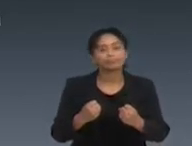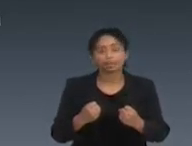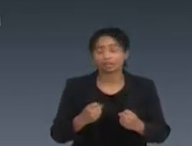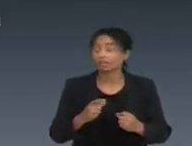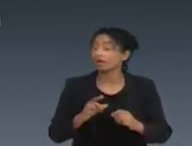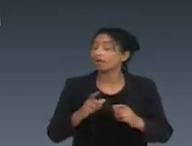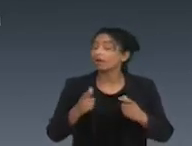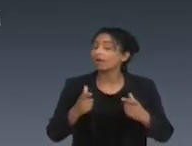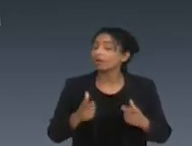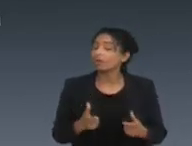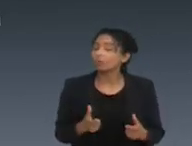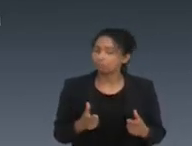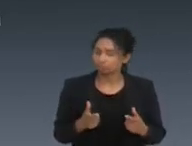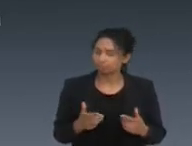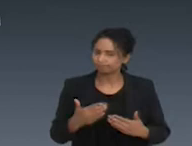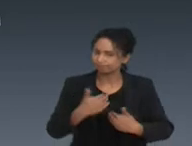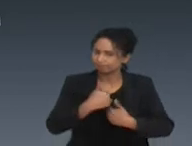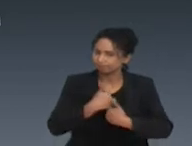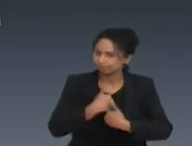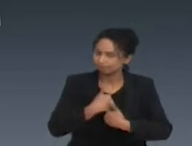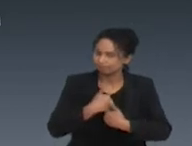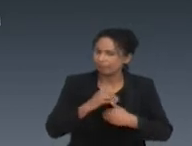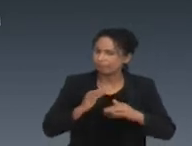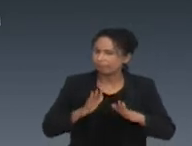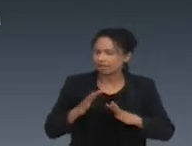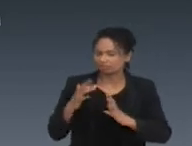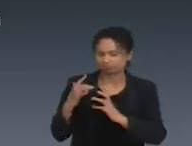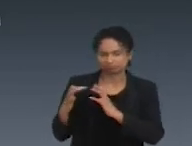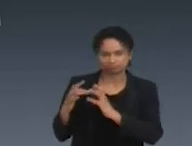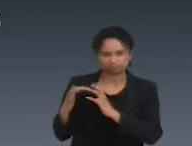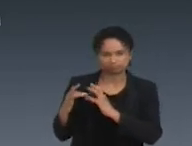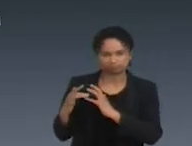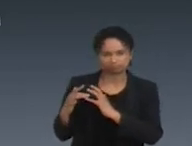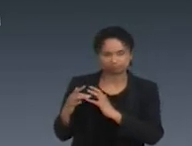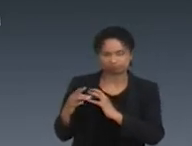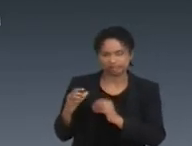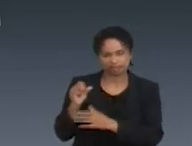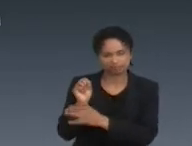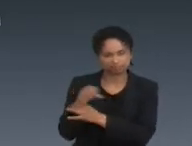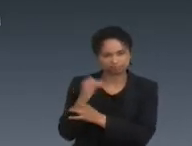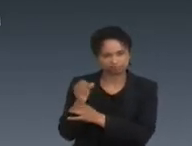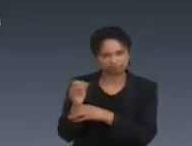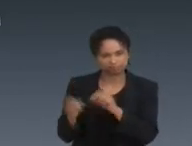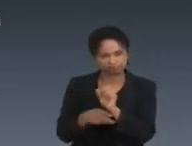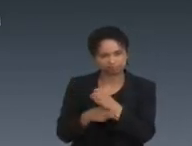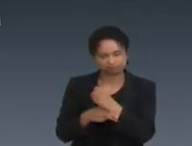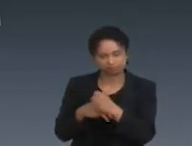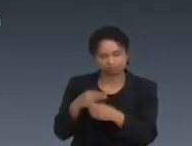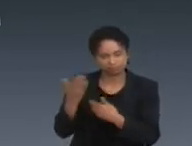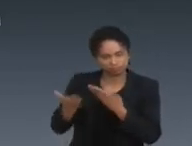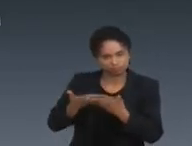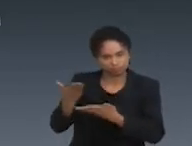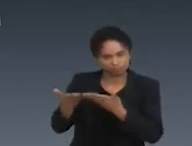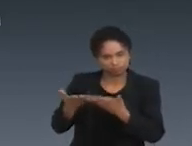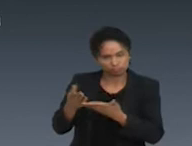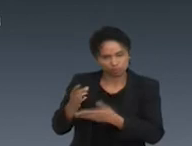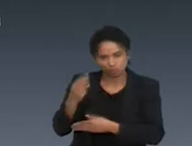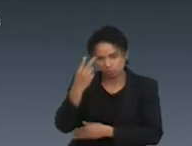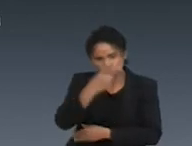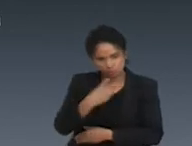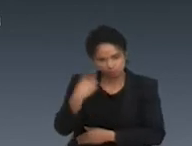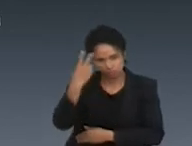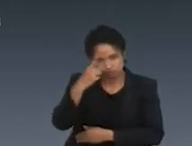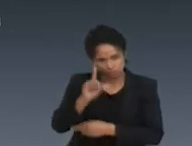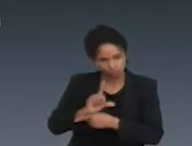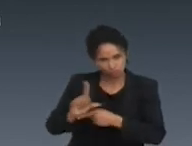também não é verdade. Criança com paralisia cerebral não tem que fazer dez sessões de físio e ir para casa, não tem que fazer duas horas de físio por semana e ir para